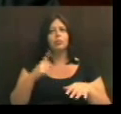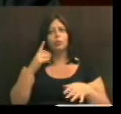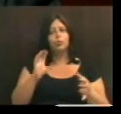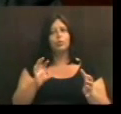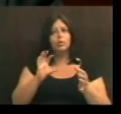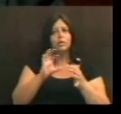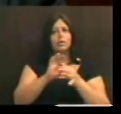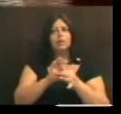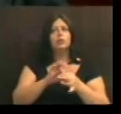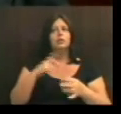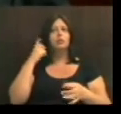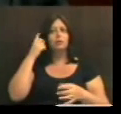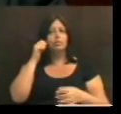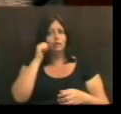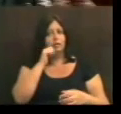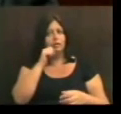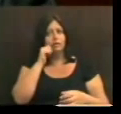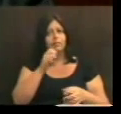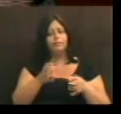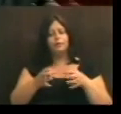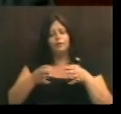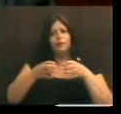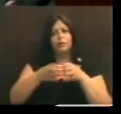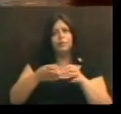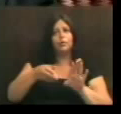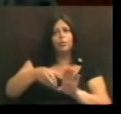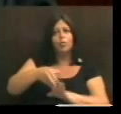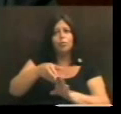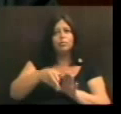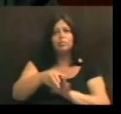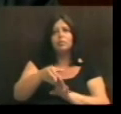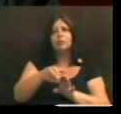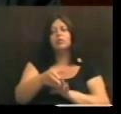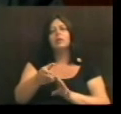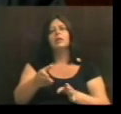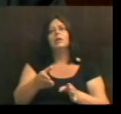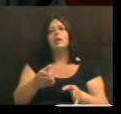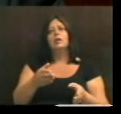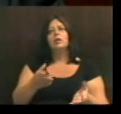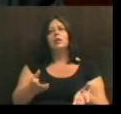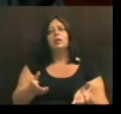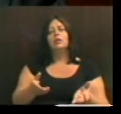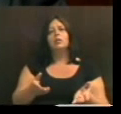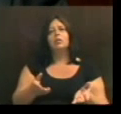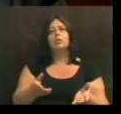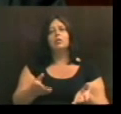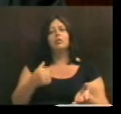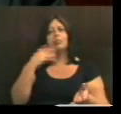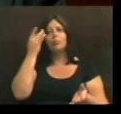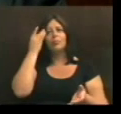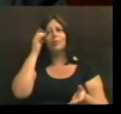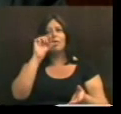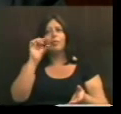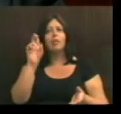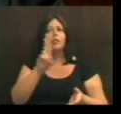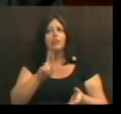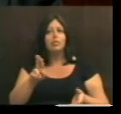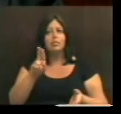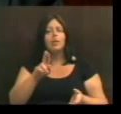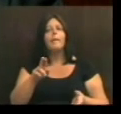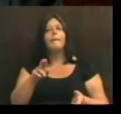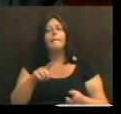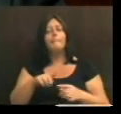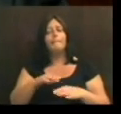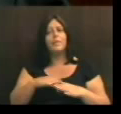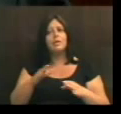as deputadas mulheres, formando um conselho, uma frente, não sei bem a palavra a usar, mas que exista essa